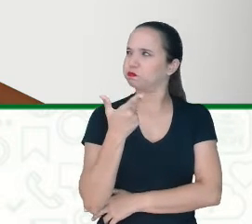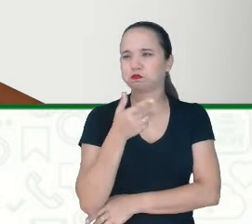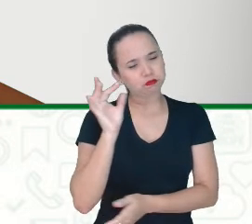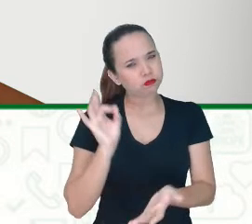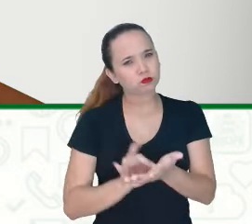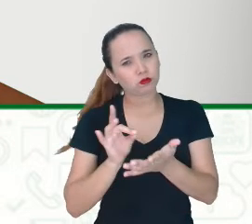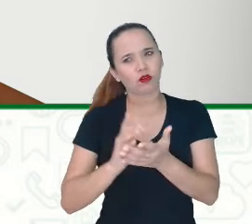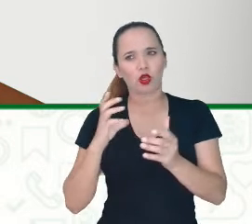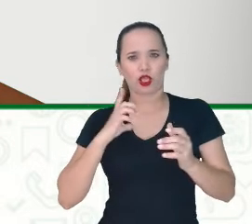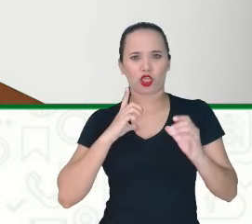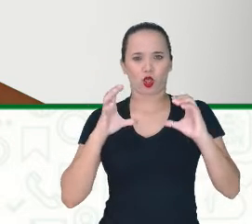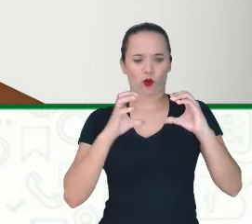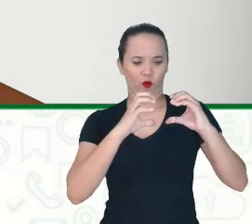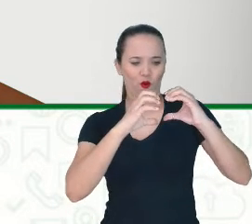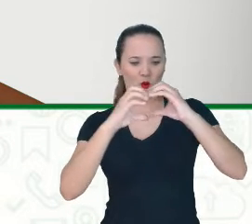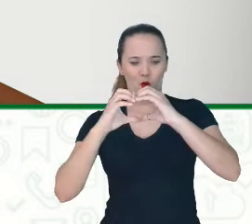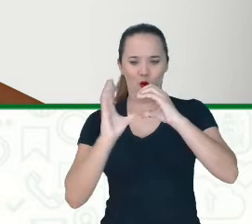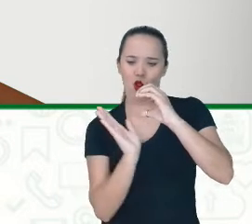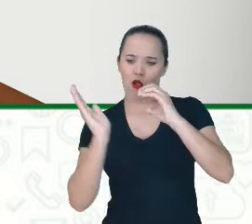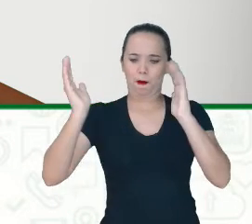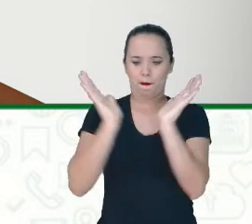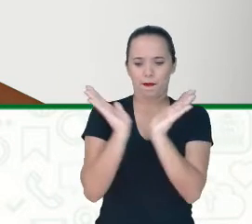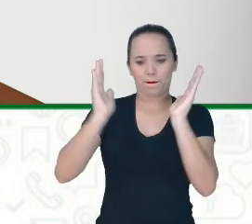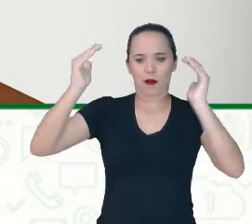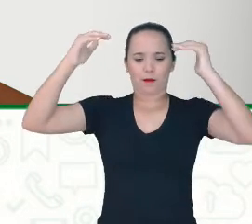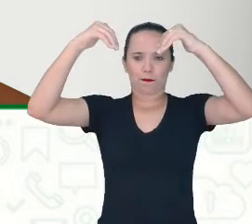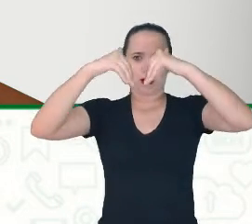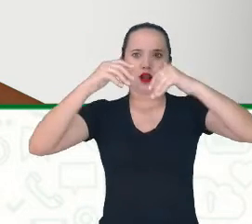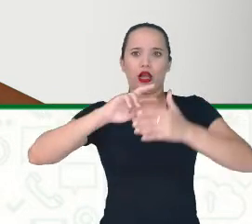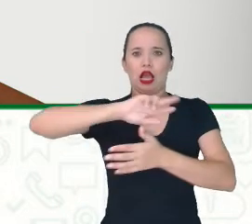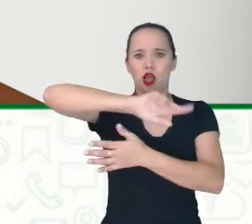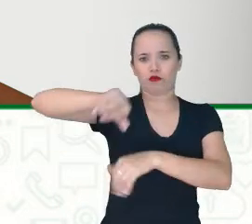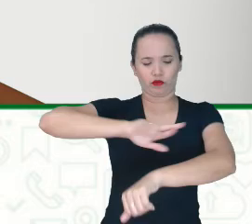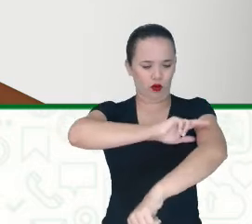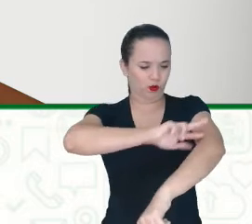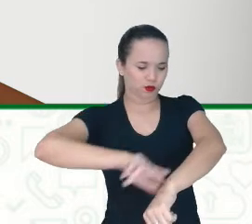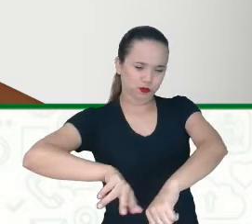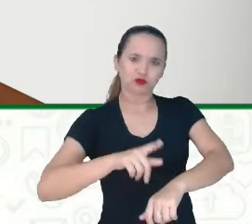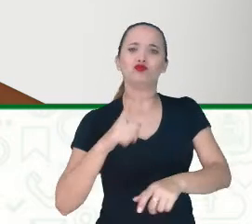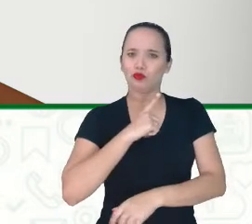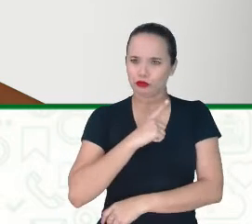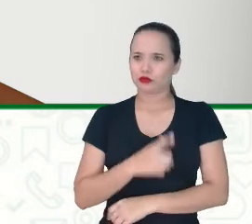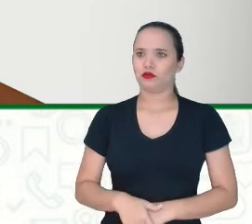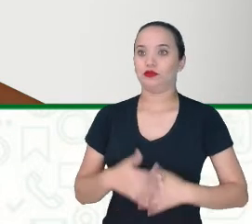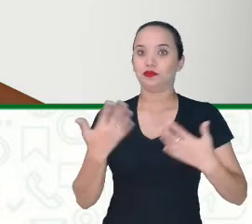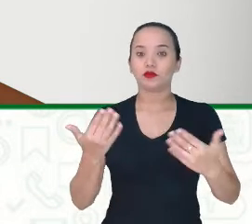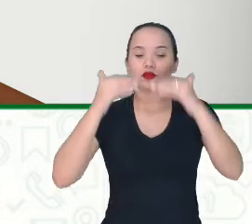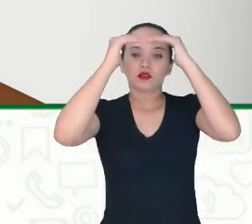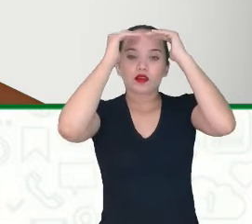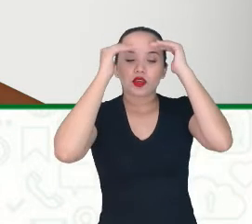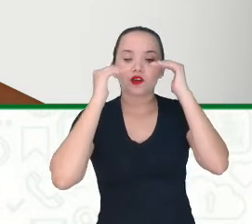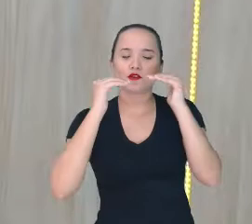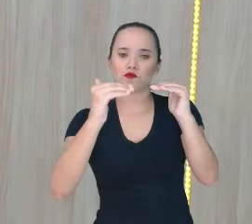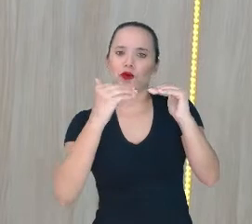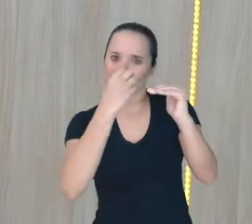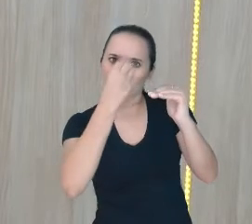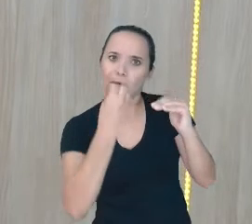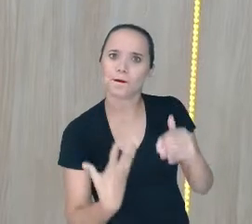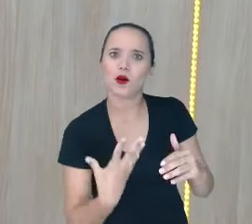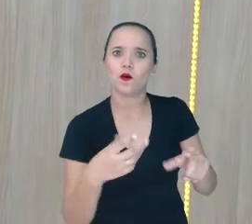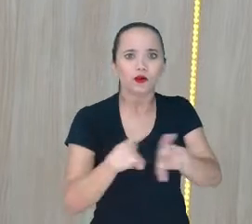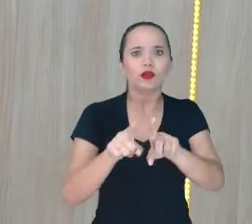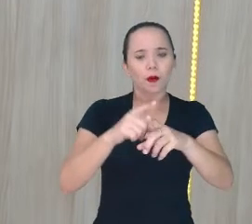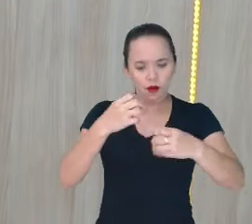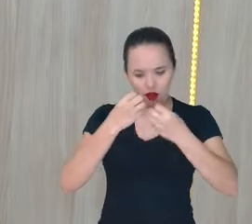mãos Os mais variados tons De pele E diz ali Respeito é bom E faz bem Como é bom